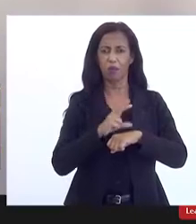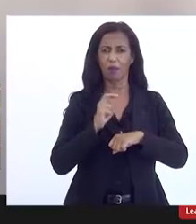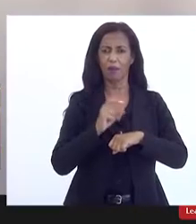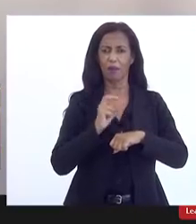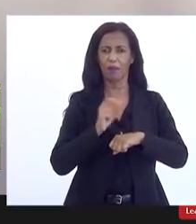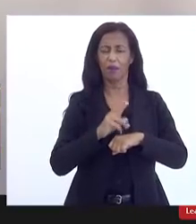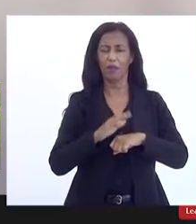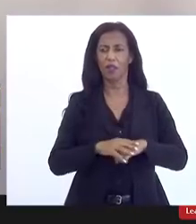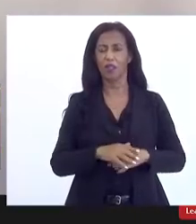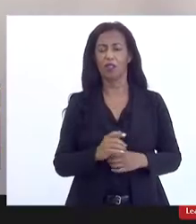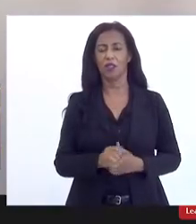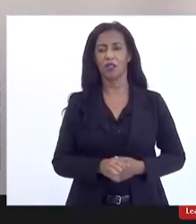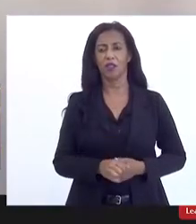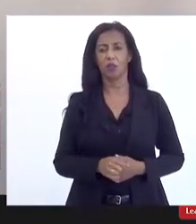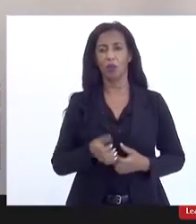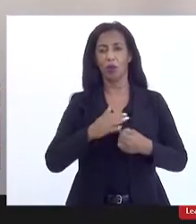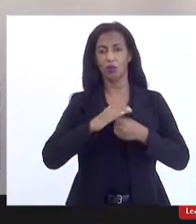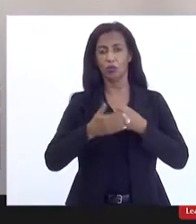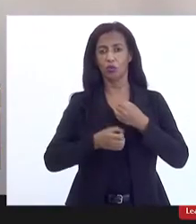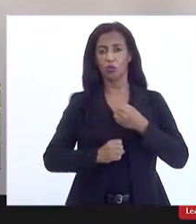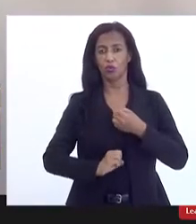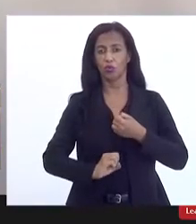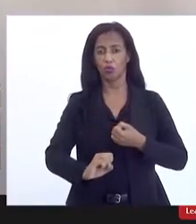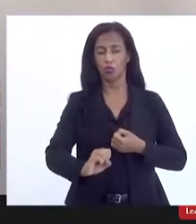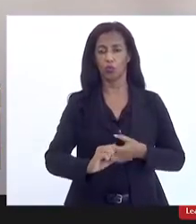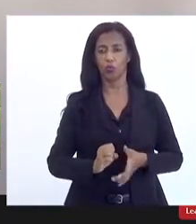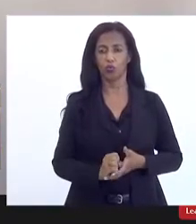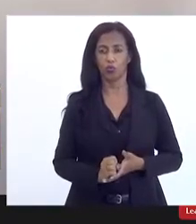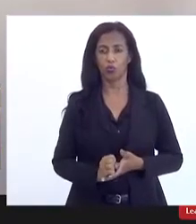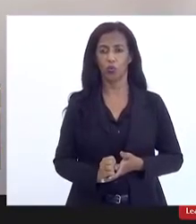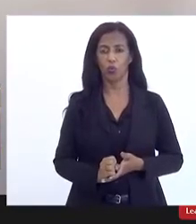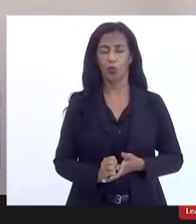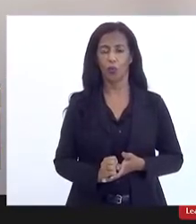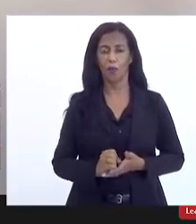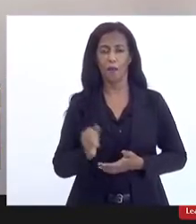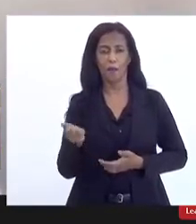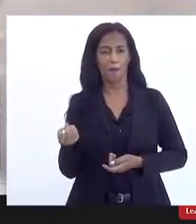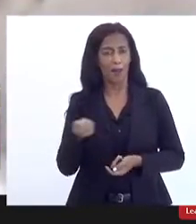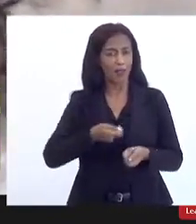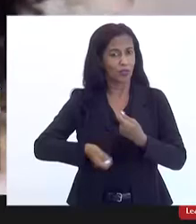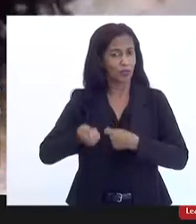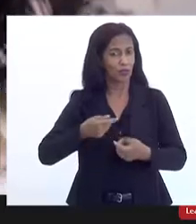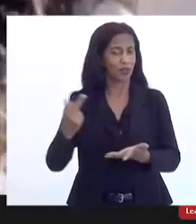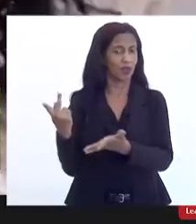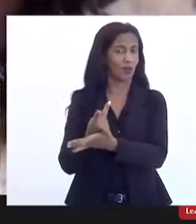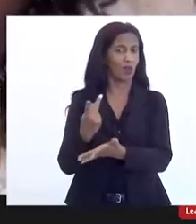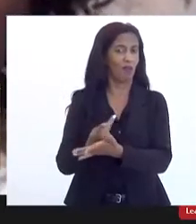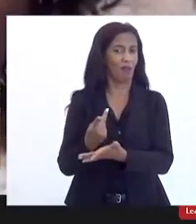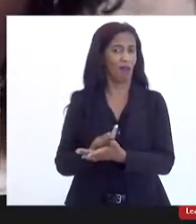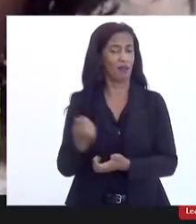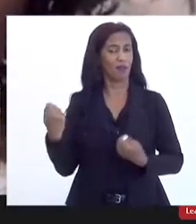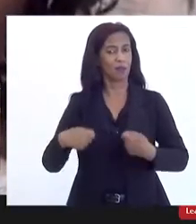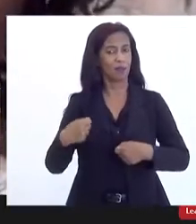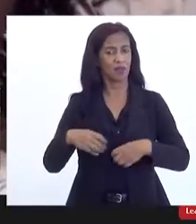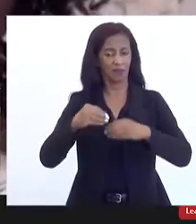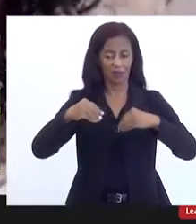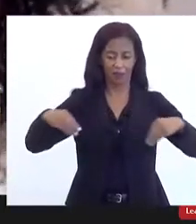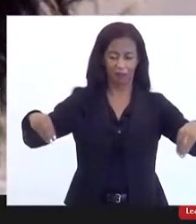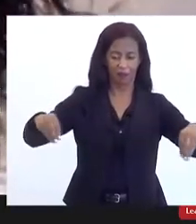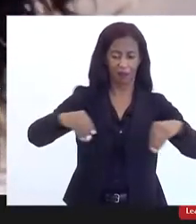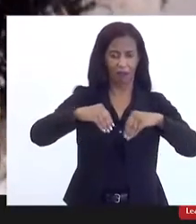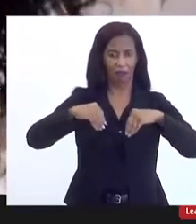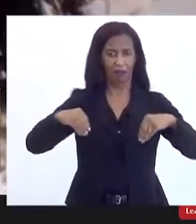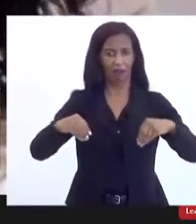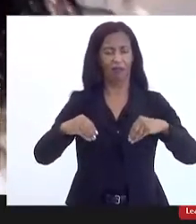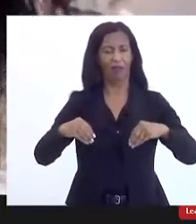jogada de esgoto sanitário mal gerido mal administrado deveriam ter aterros sanitários e não há